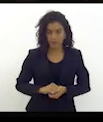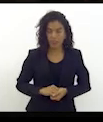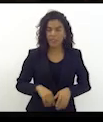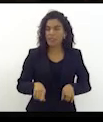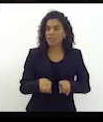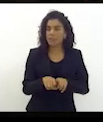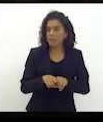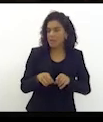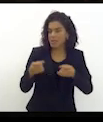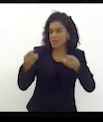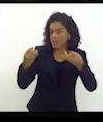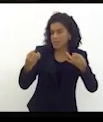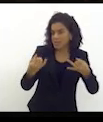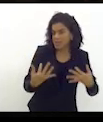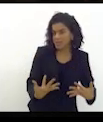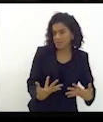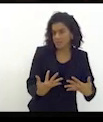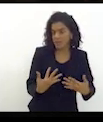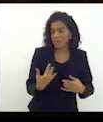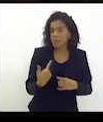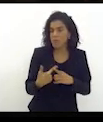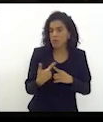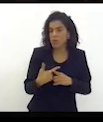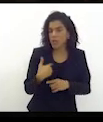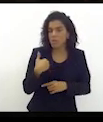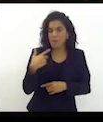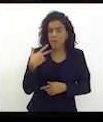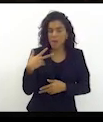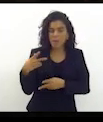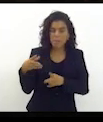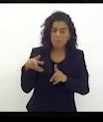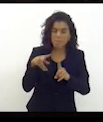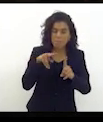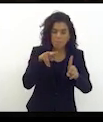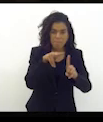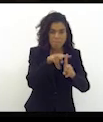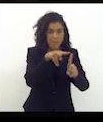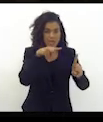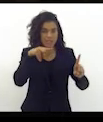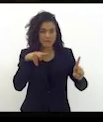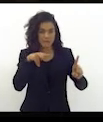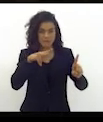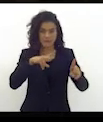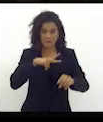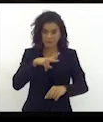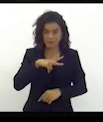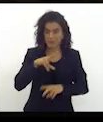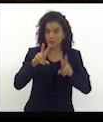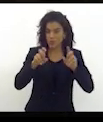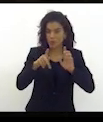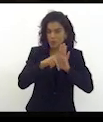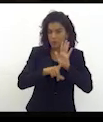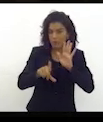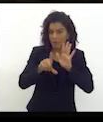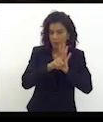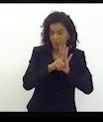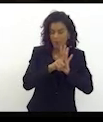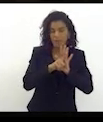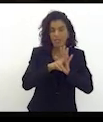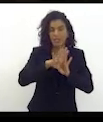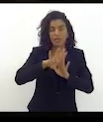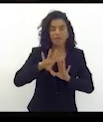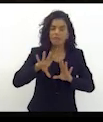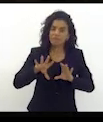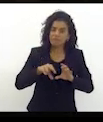o meu posicionamento de natureza pessoal enquanto parlamentar, no que se refere ao projeto de lei que estava inserido